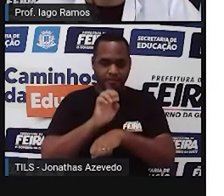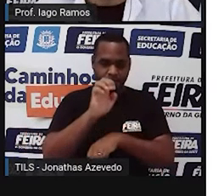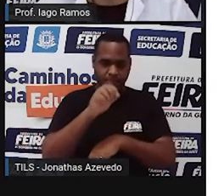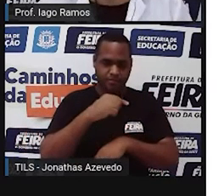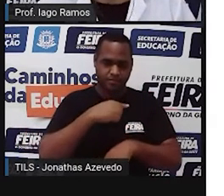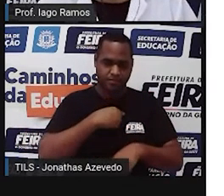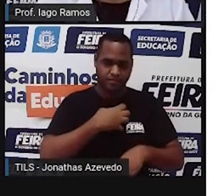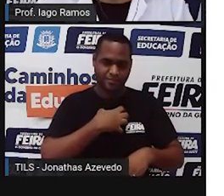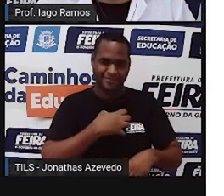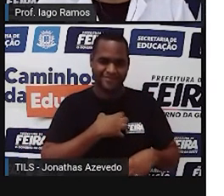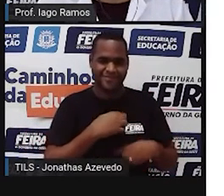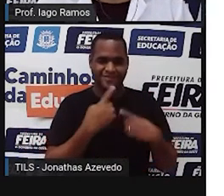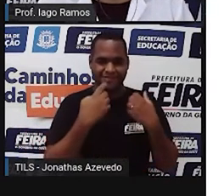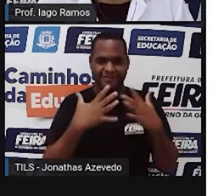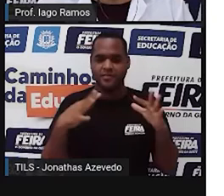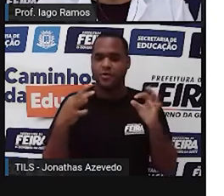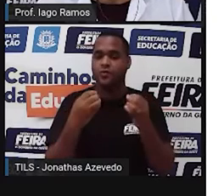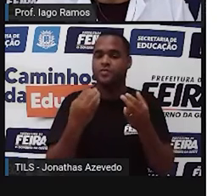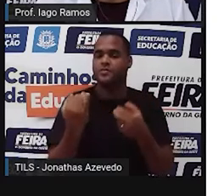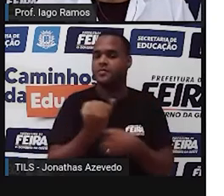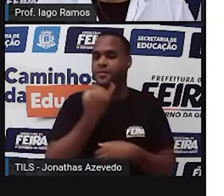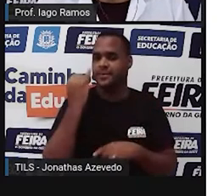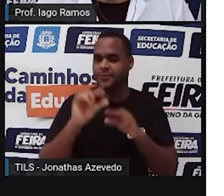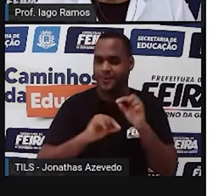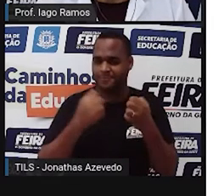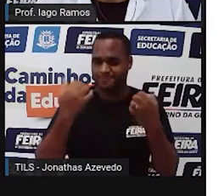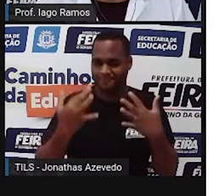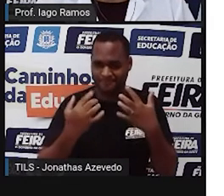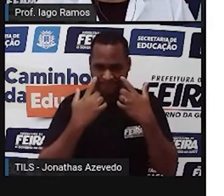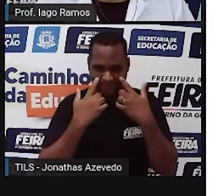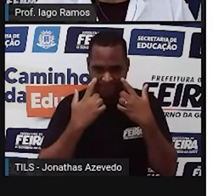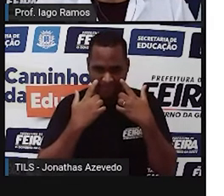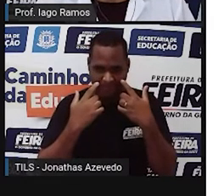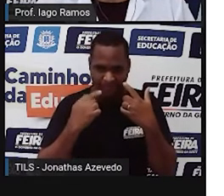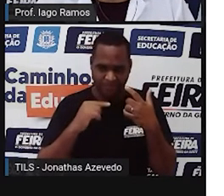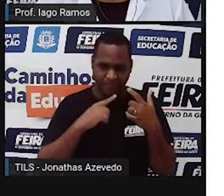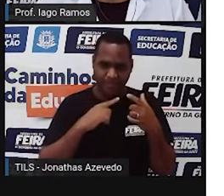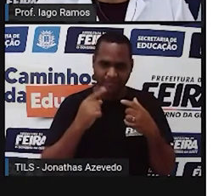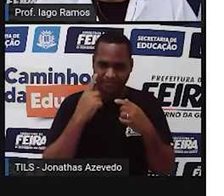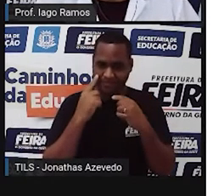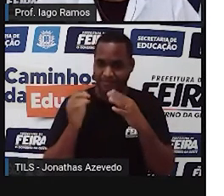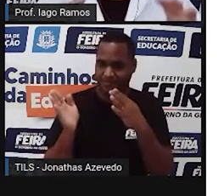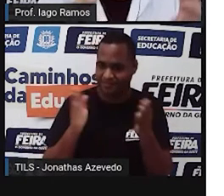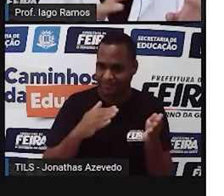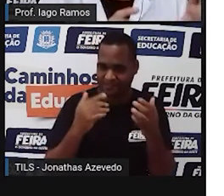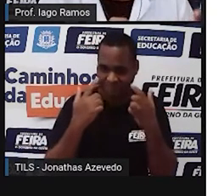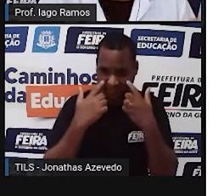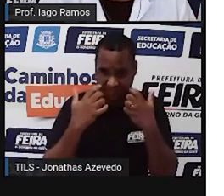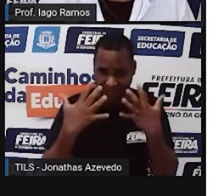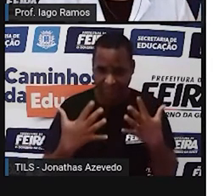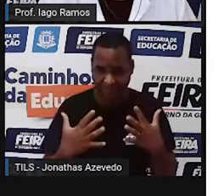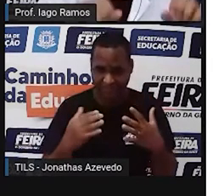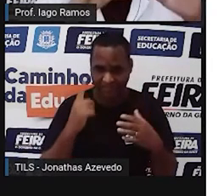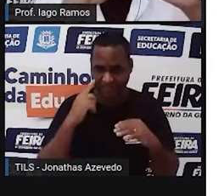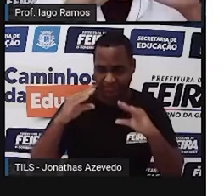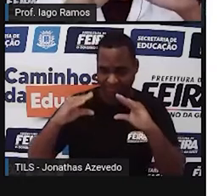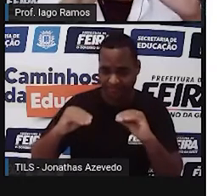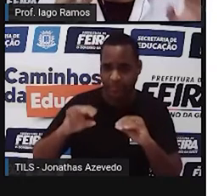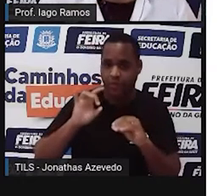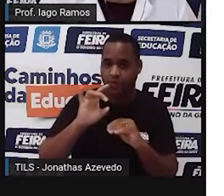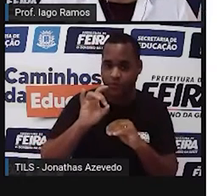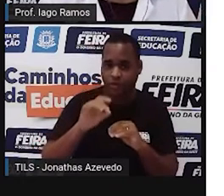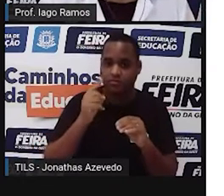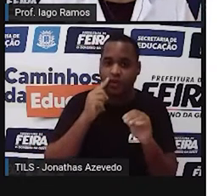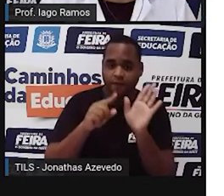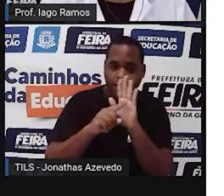importância dela para o nosso estado também. Tá bom? Beleza? Então, vamos lá. Eu vou sair do vídeo, vai ficar